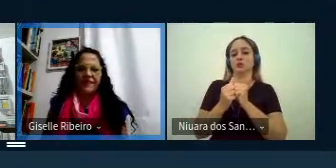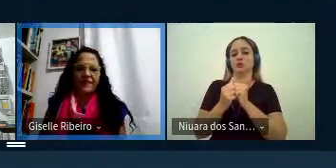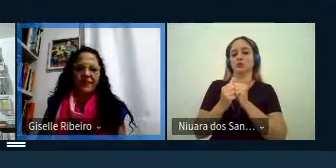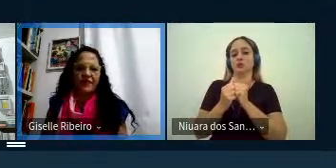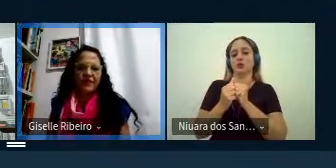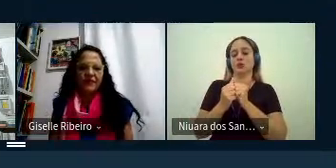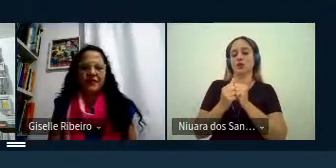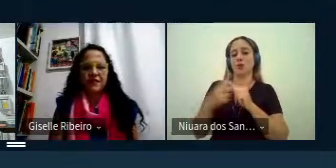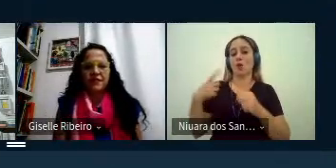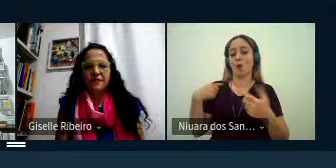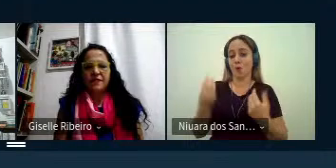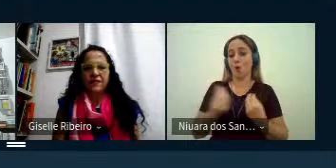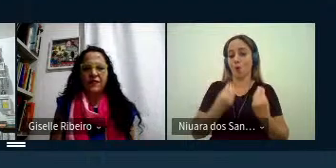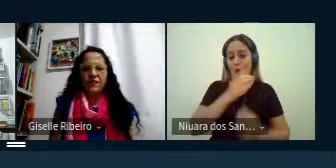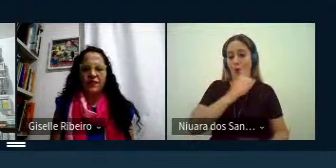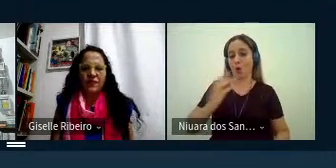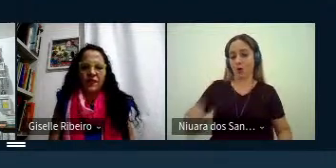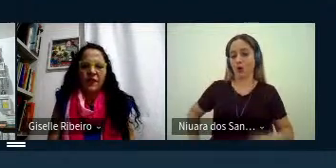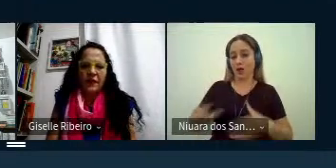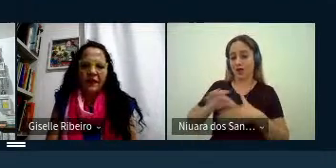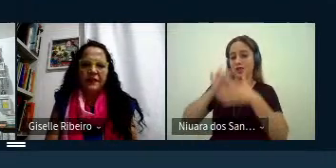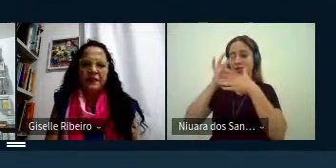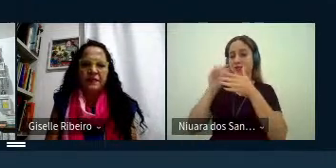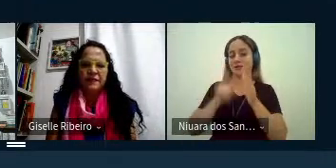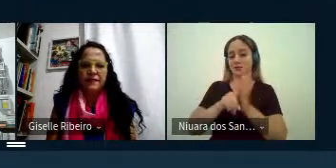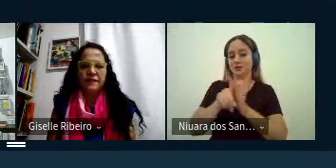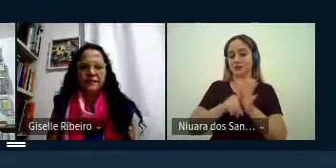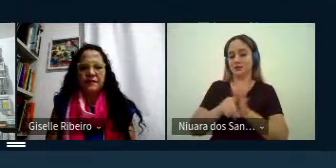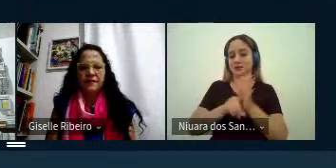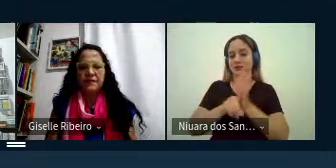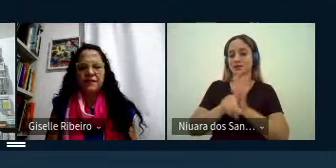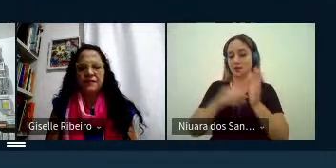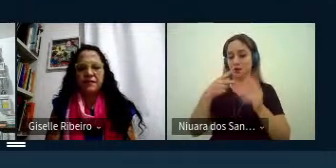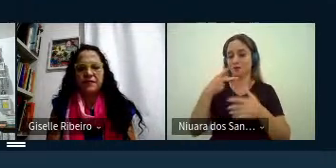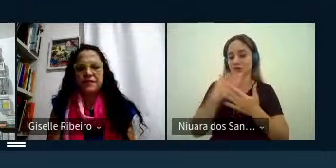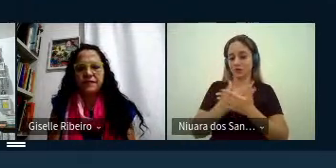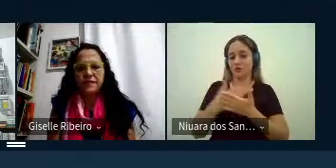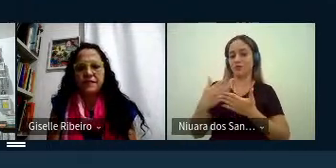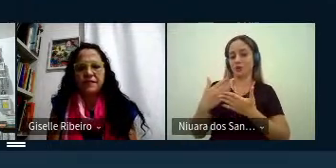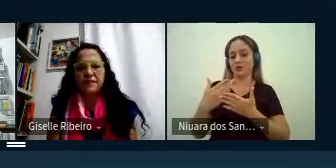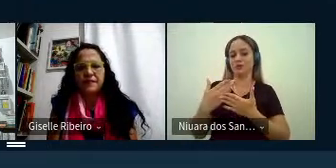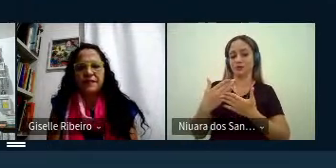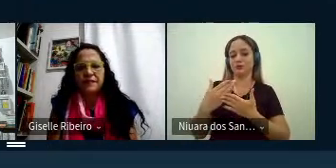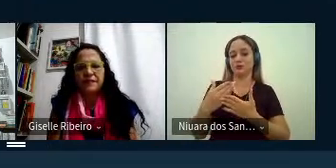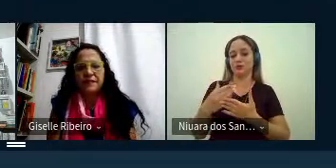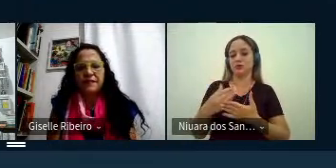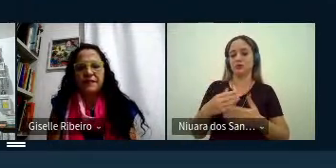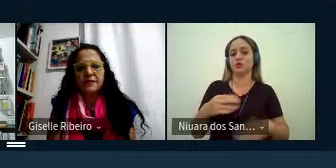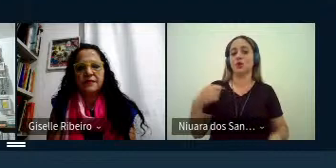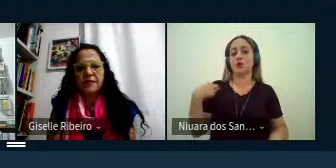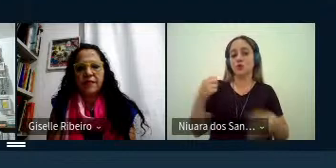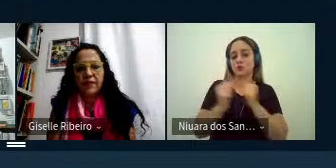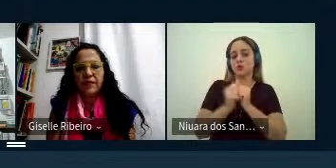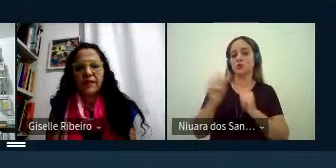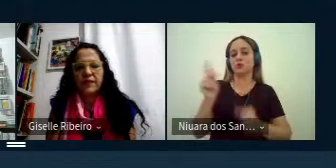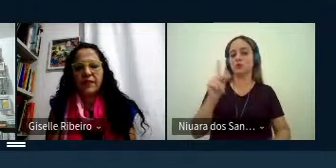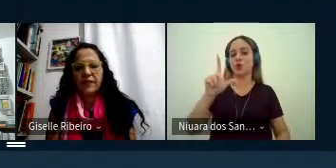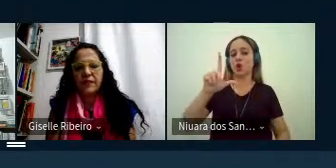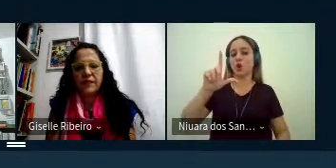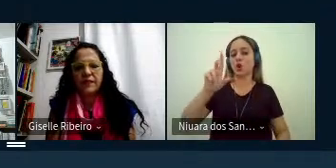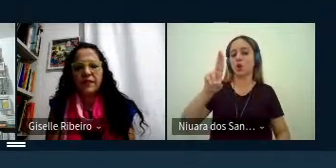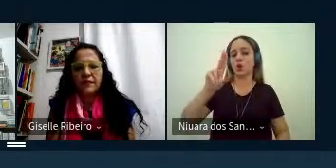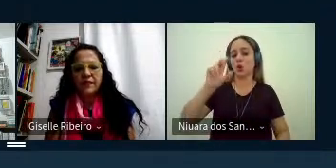uma das coordenadoras uma das líderes de pesquisa como eu falei inicialmente né do Tralink juntamente com a professora Luciana